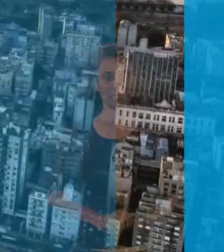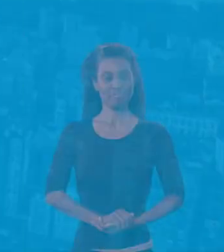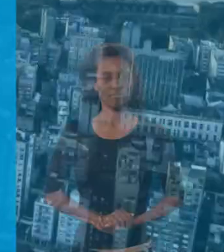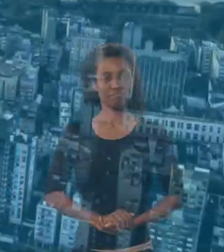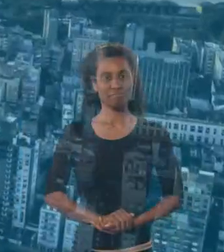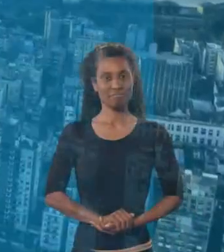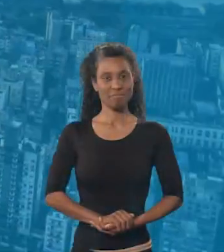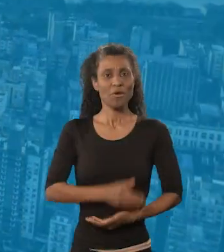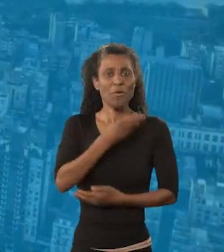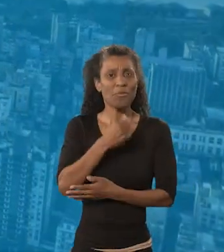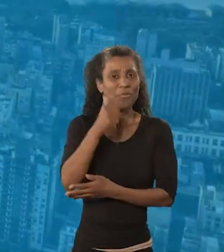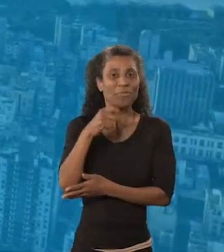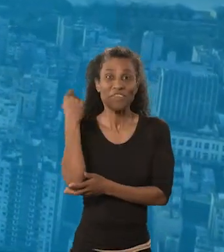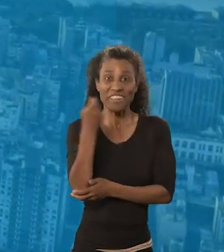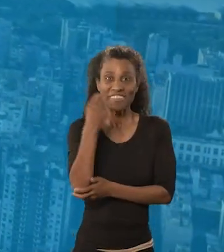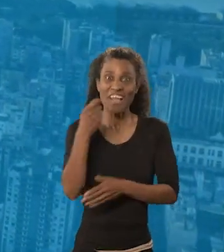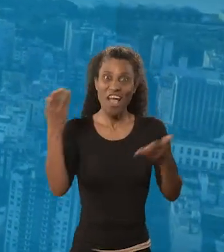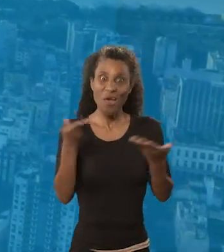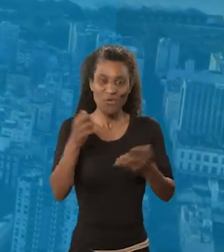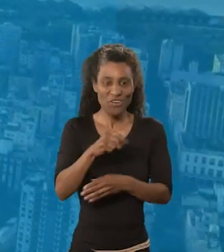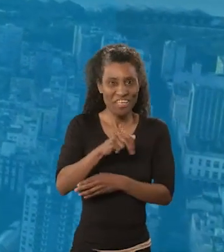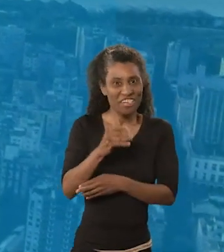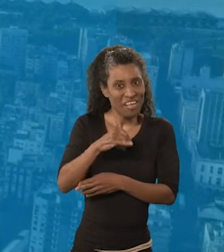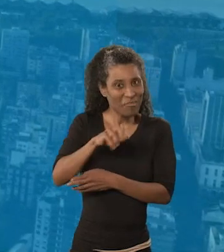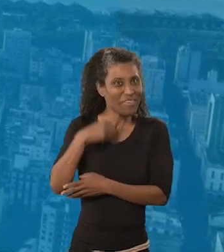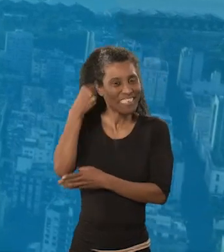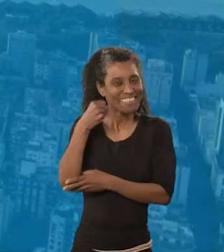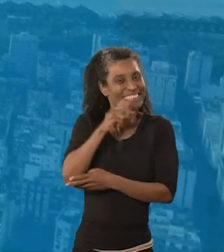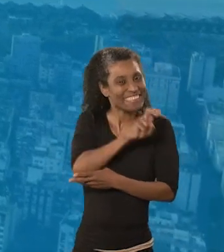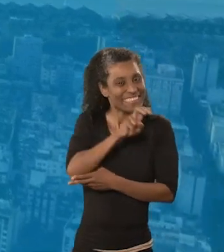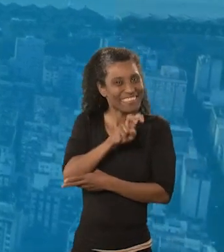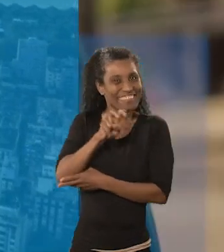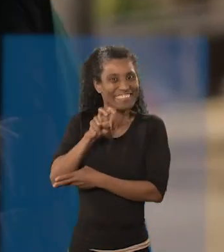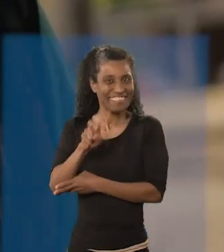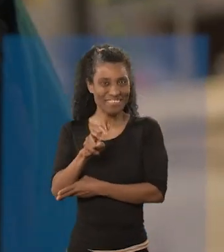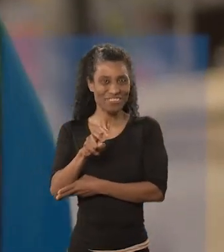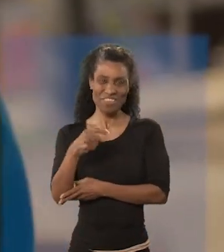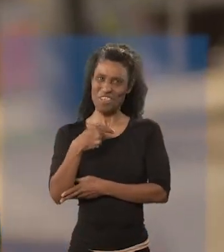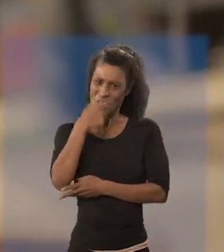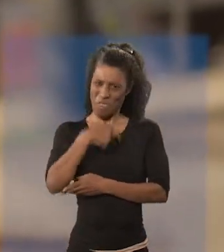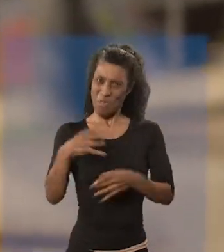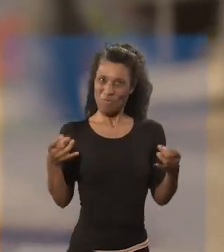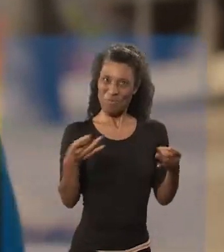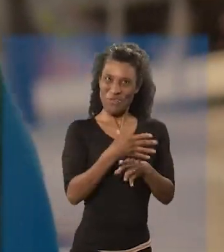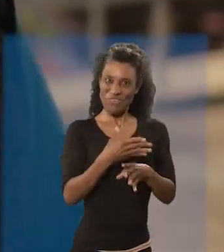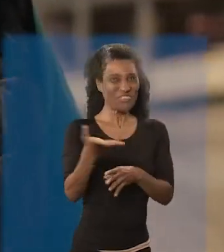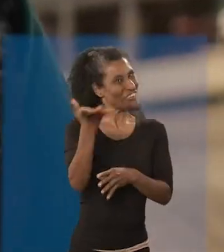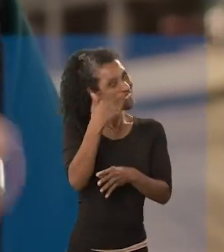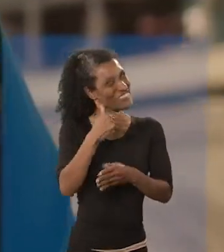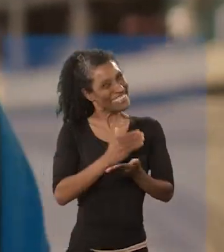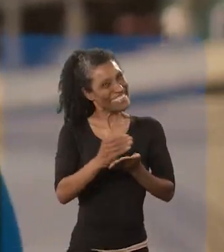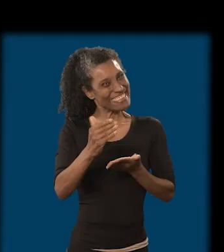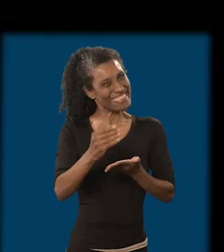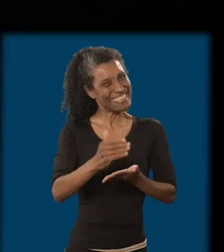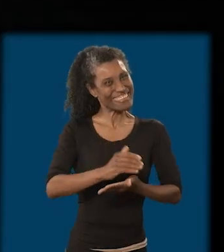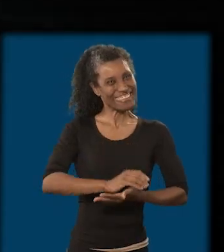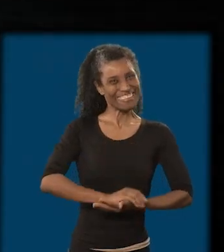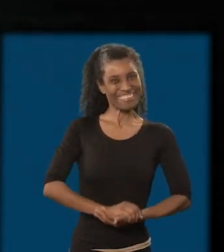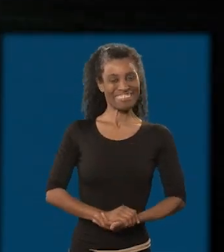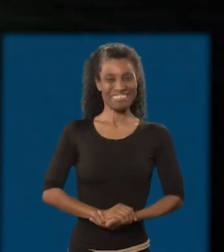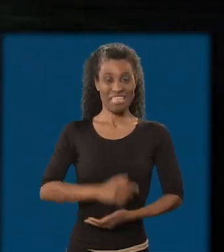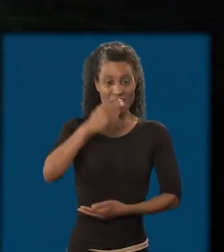Gaúchas e Gaúchos, agora Ana Amélia Senadora, 555. Estou pronta, vamos começar.